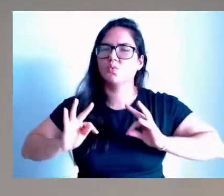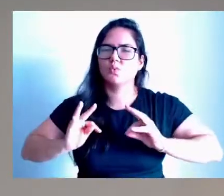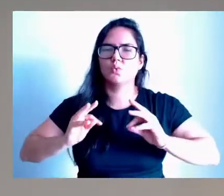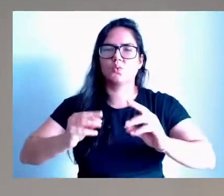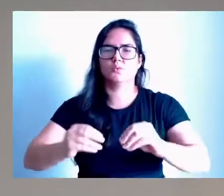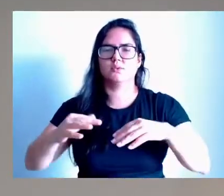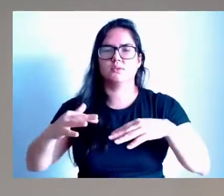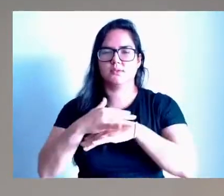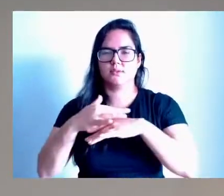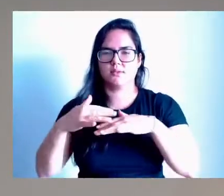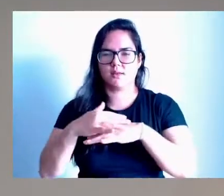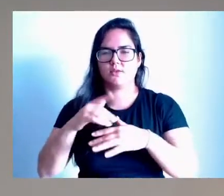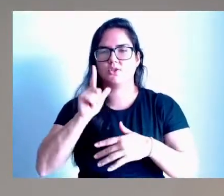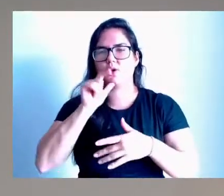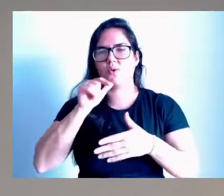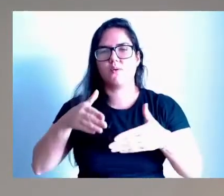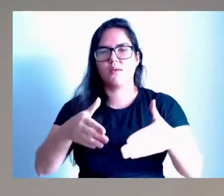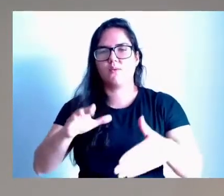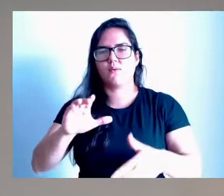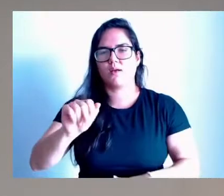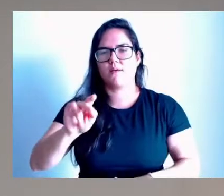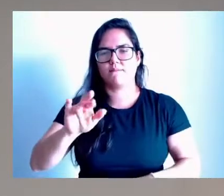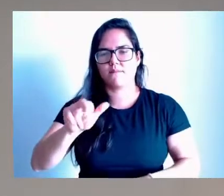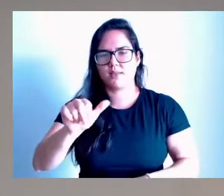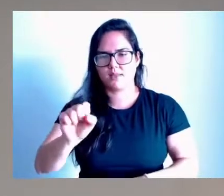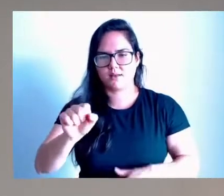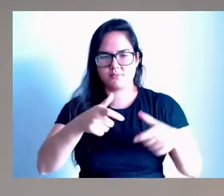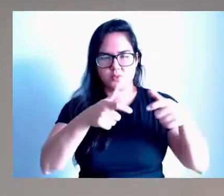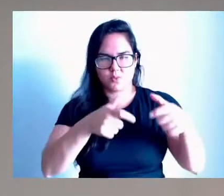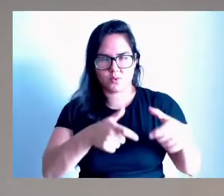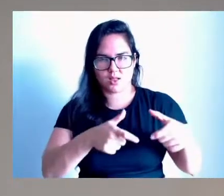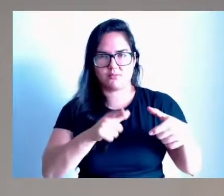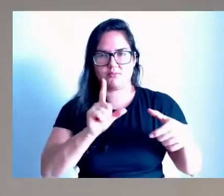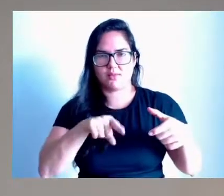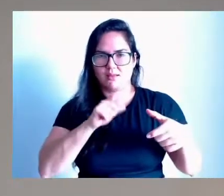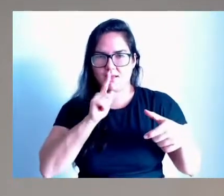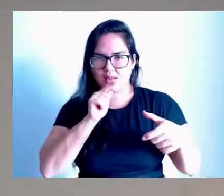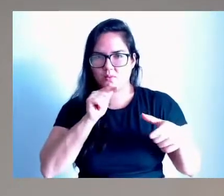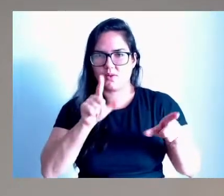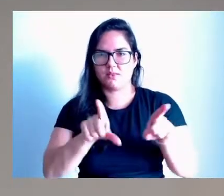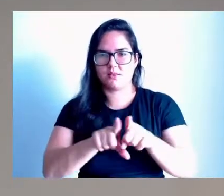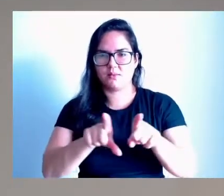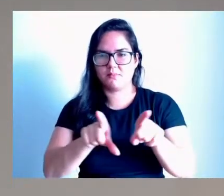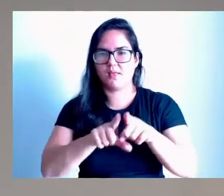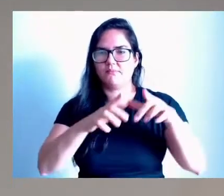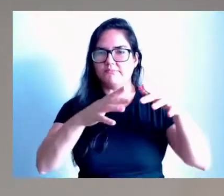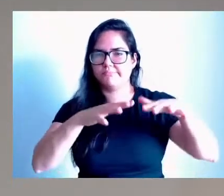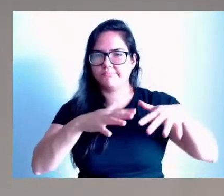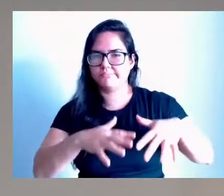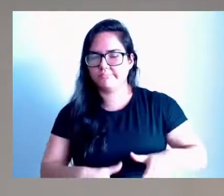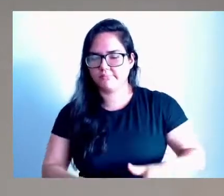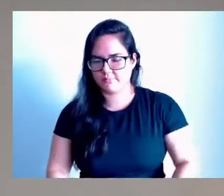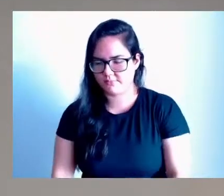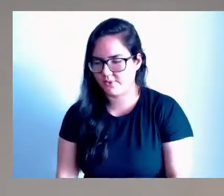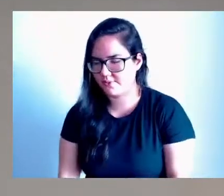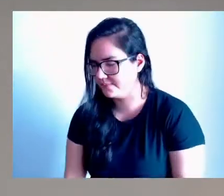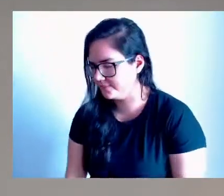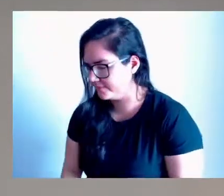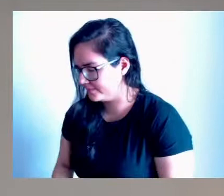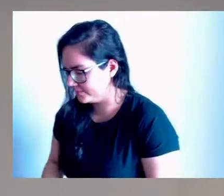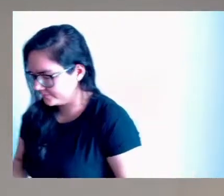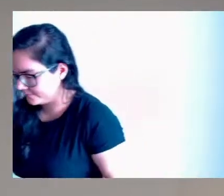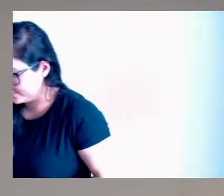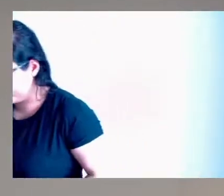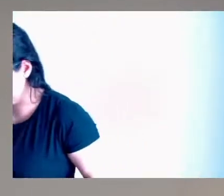o Rio Caveira, aquela parte ali que foi... Não só onde vai a água, às vezes onde tem desmoronamento, onde tem áreas de risco, acho que nós temos que repensar isso